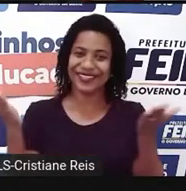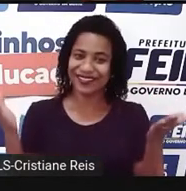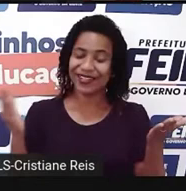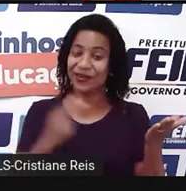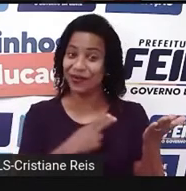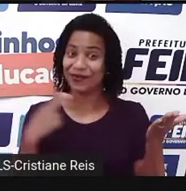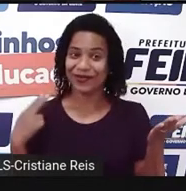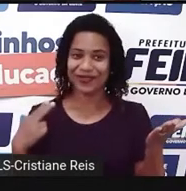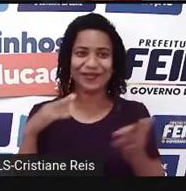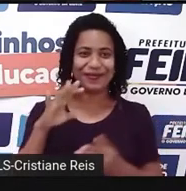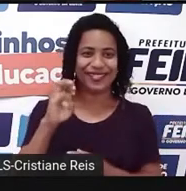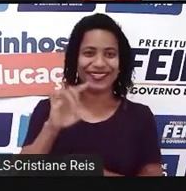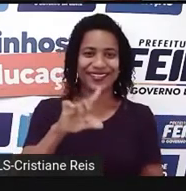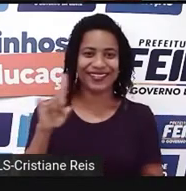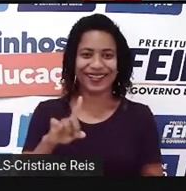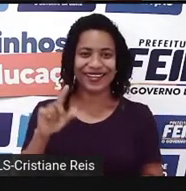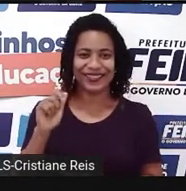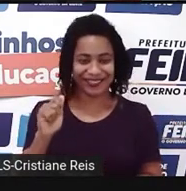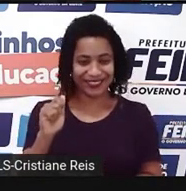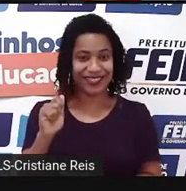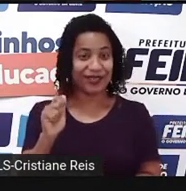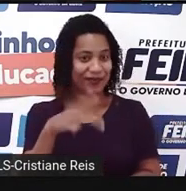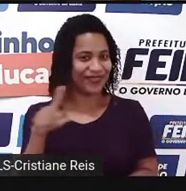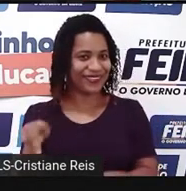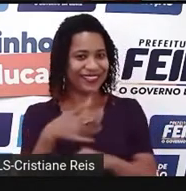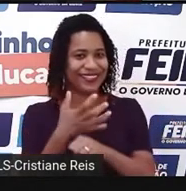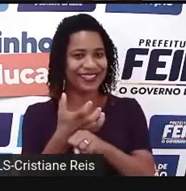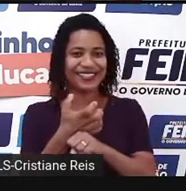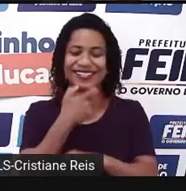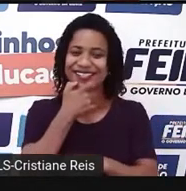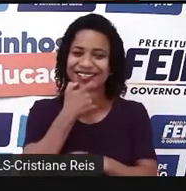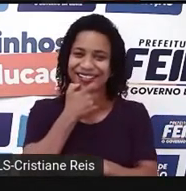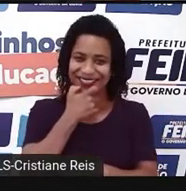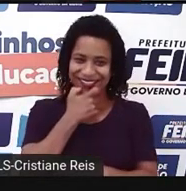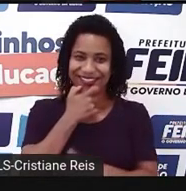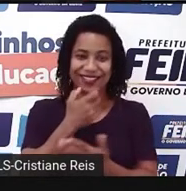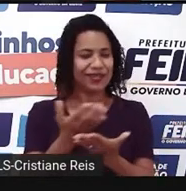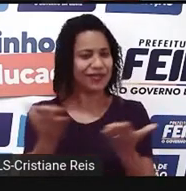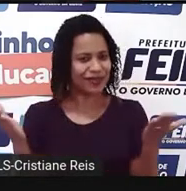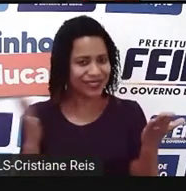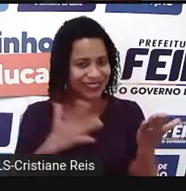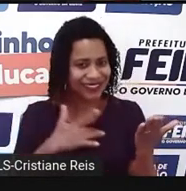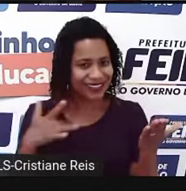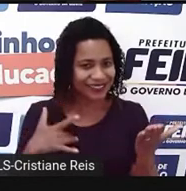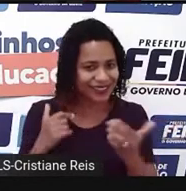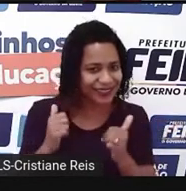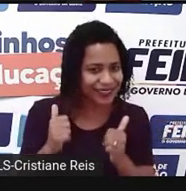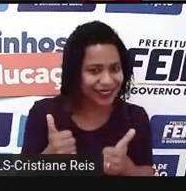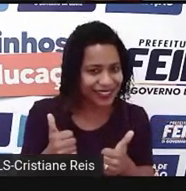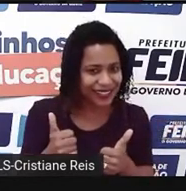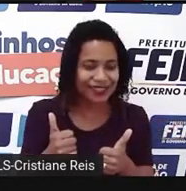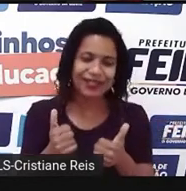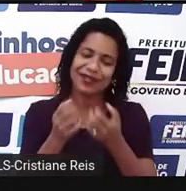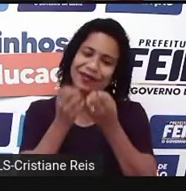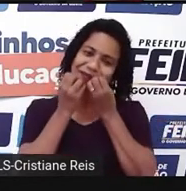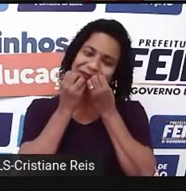sou a Elza Silva, sua professora de inglês. Como vocês estão? Eu